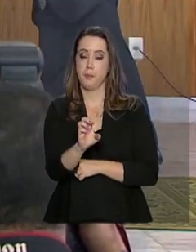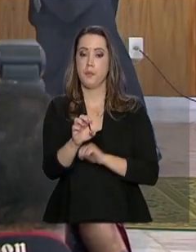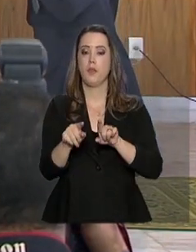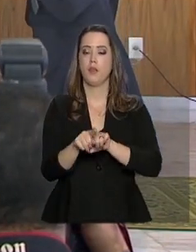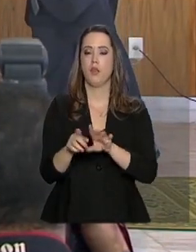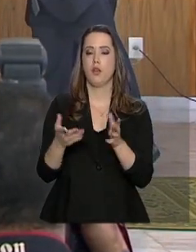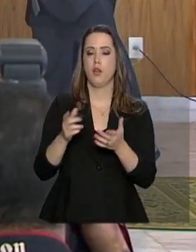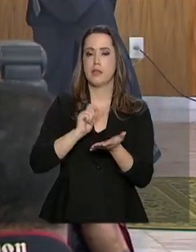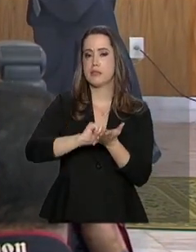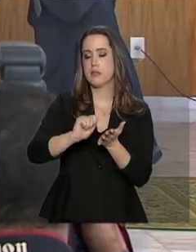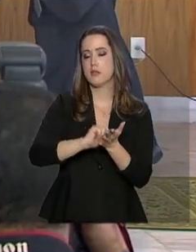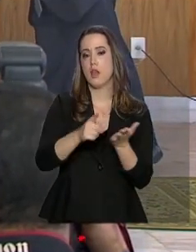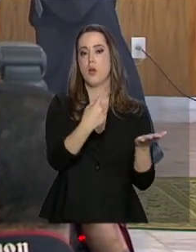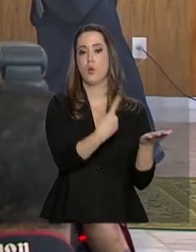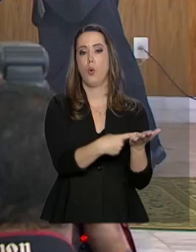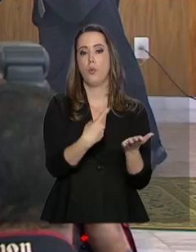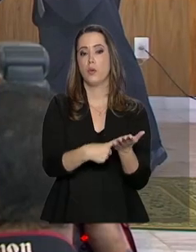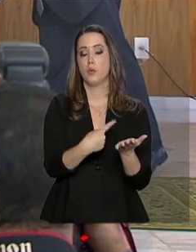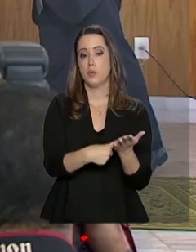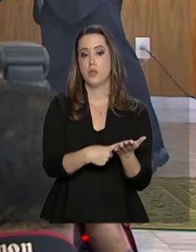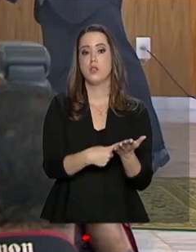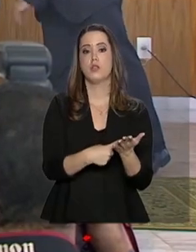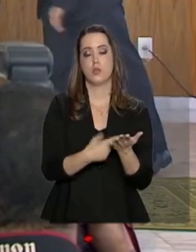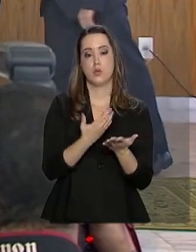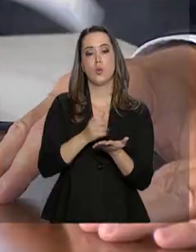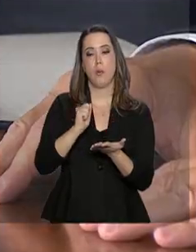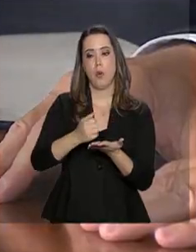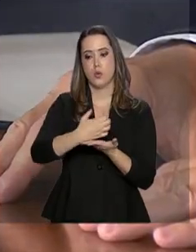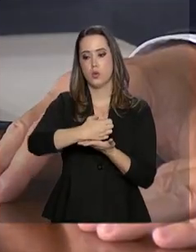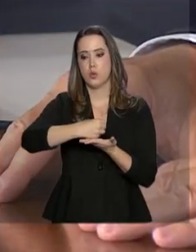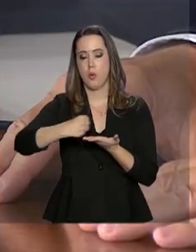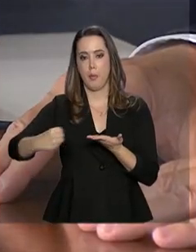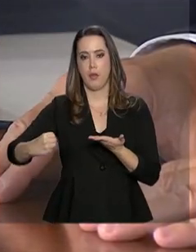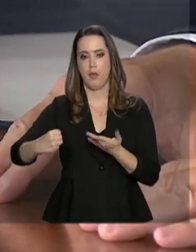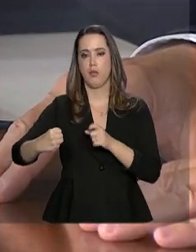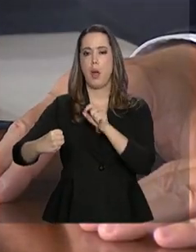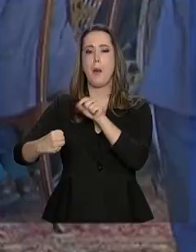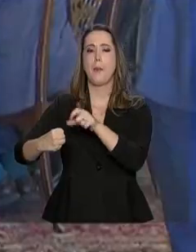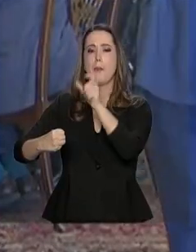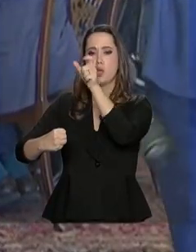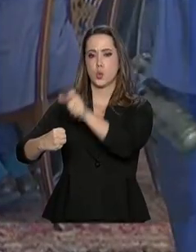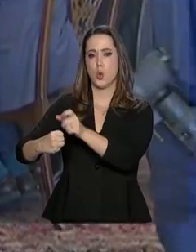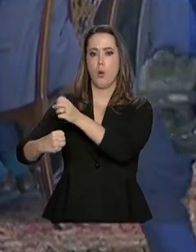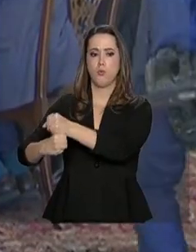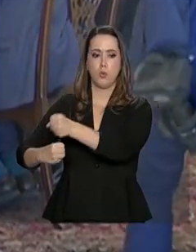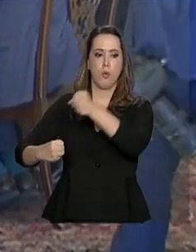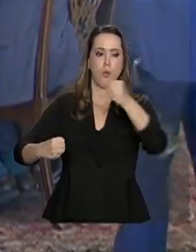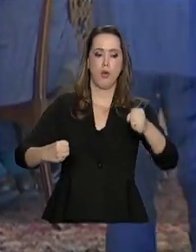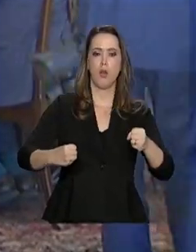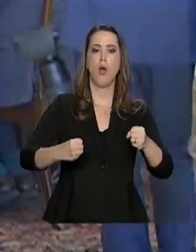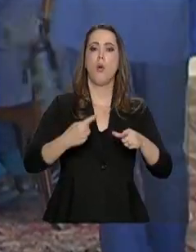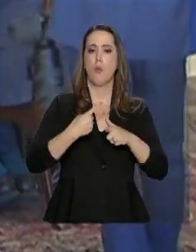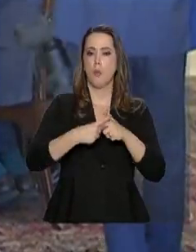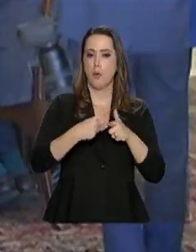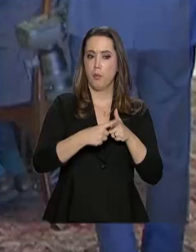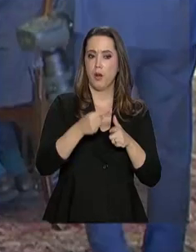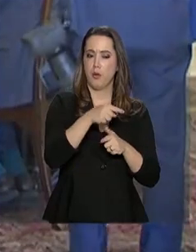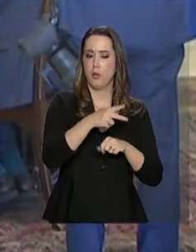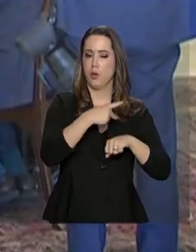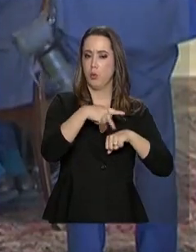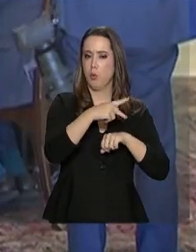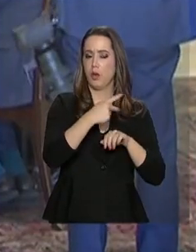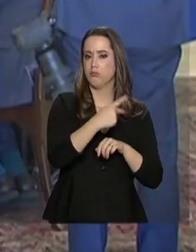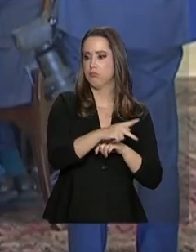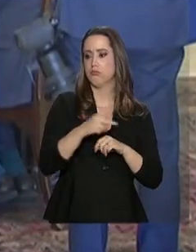Araújo, assinaram um novo tratado de extradição com o país vizinho. Os dois presidentes encerraram esse